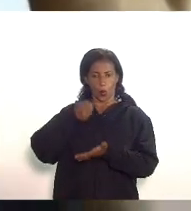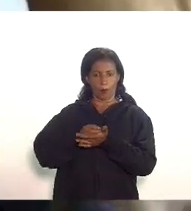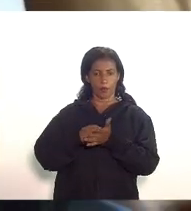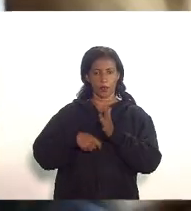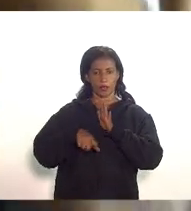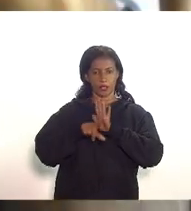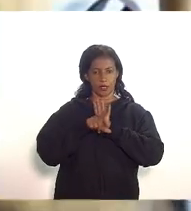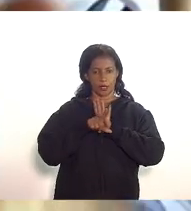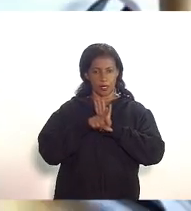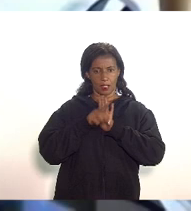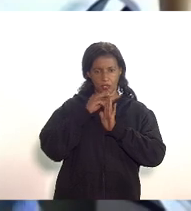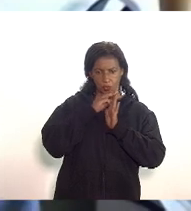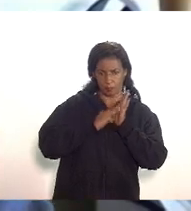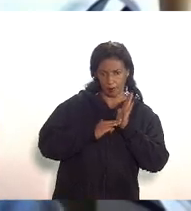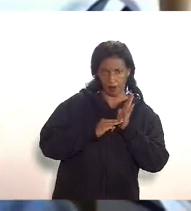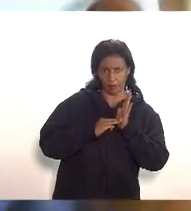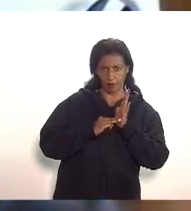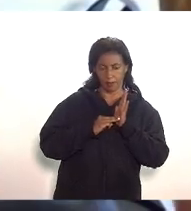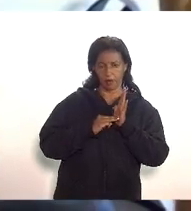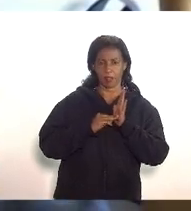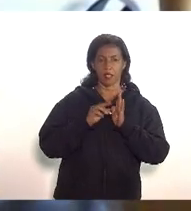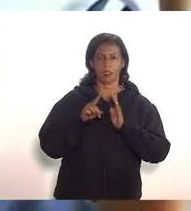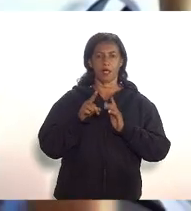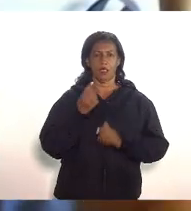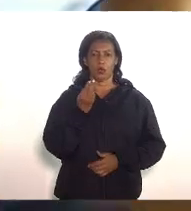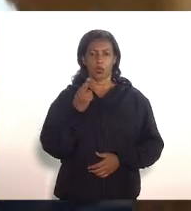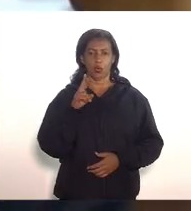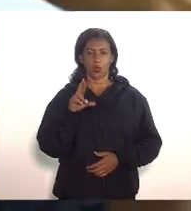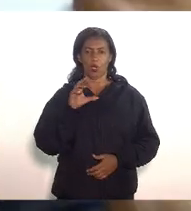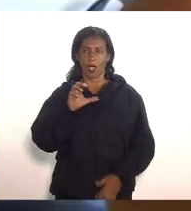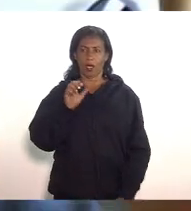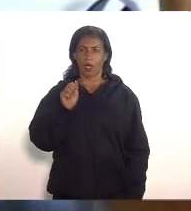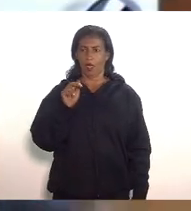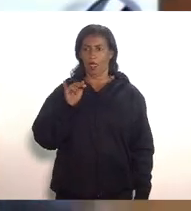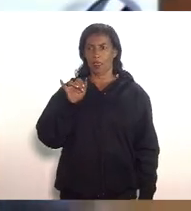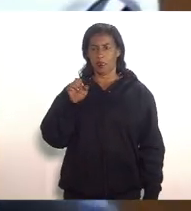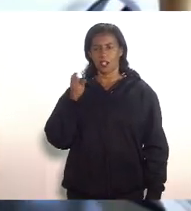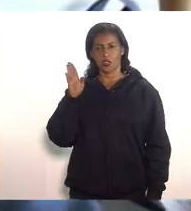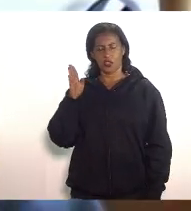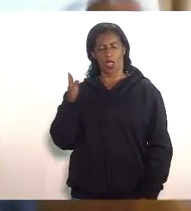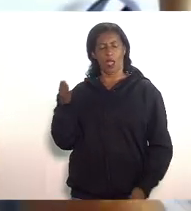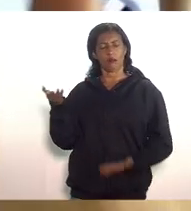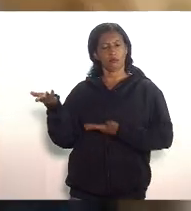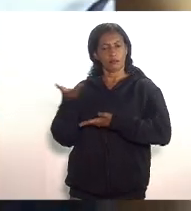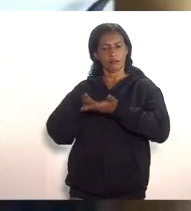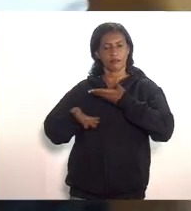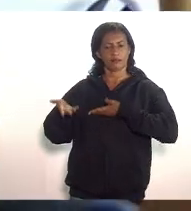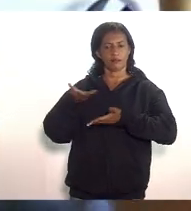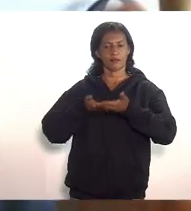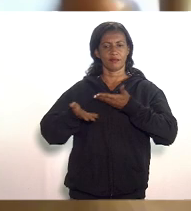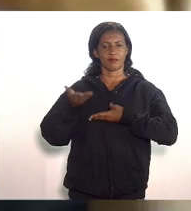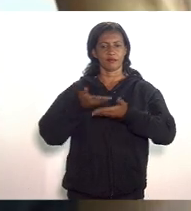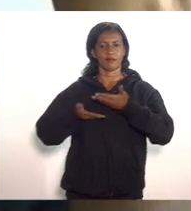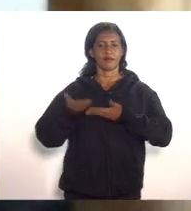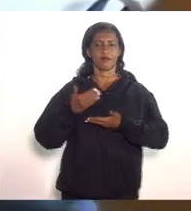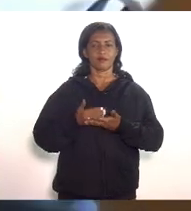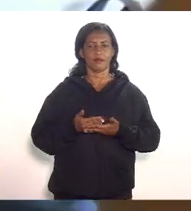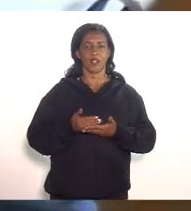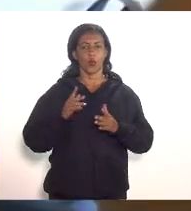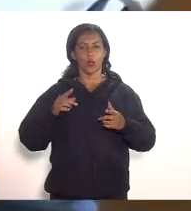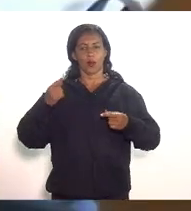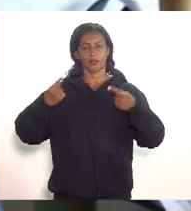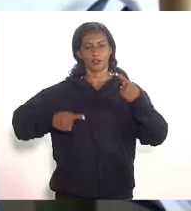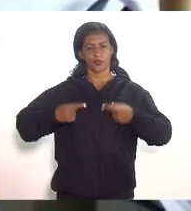metas que a doutora Karine também participou muito diretamente muito vigorosamente quando a gente